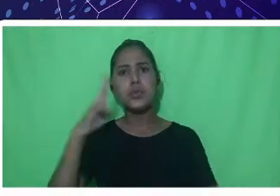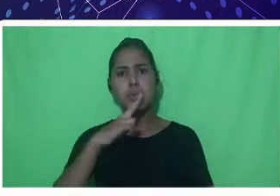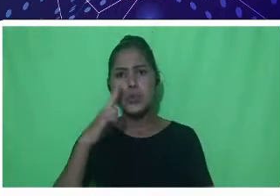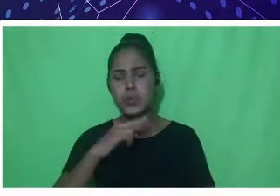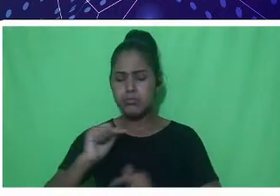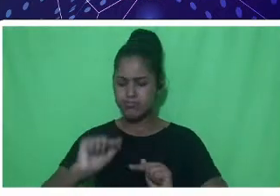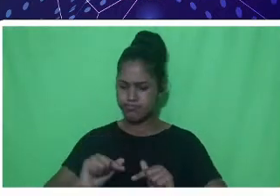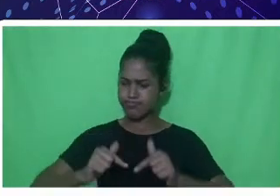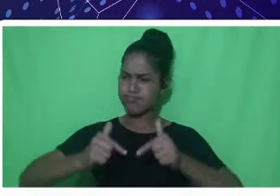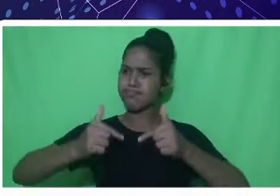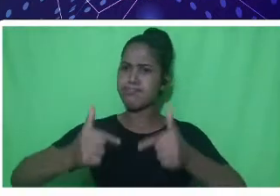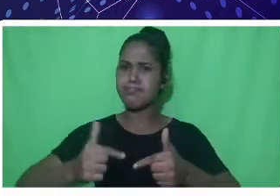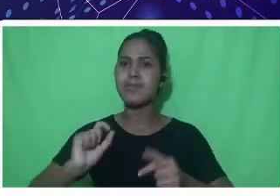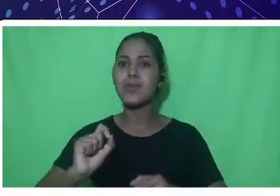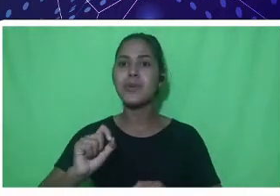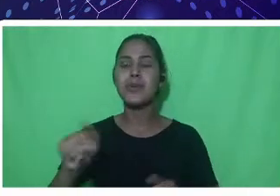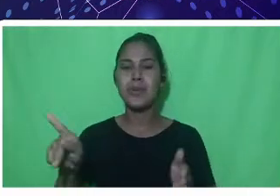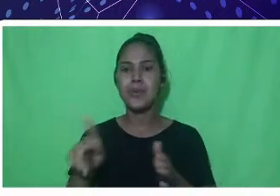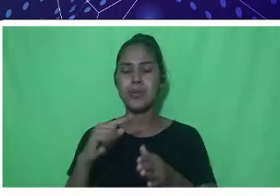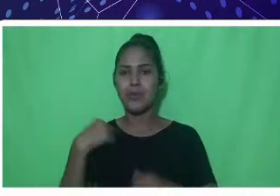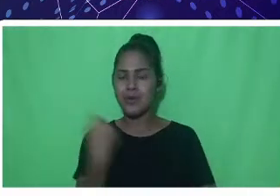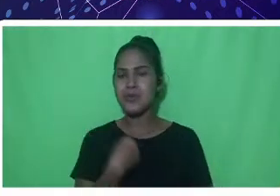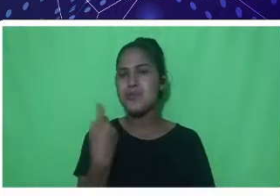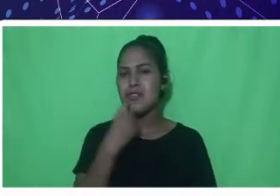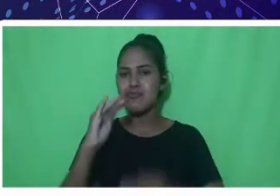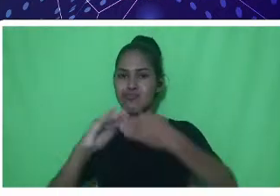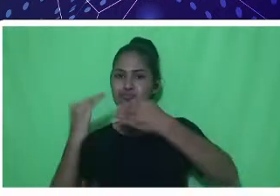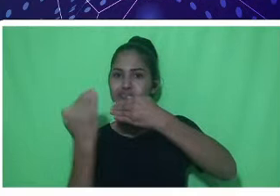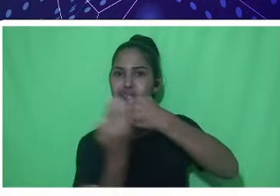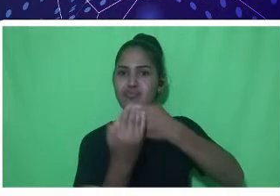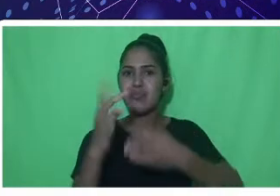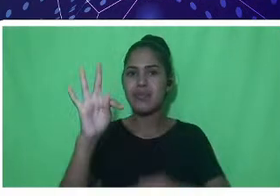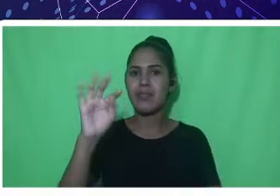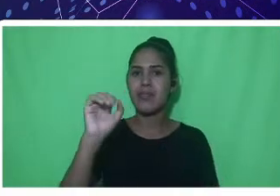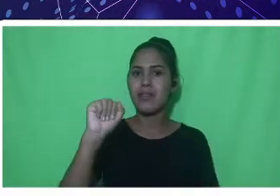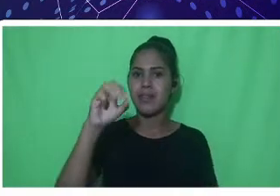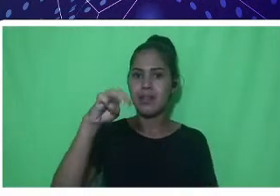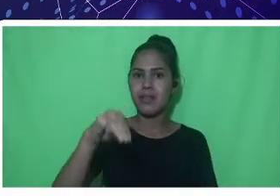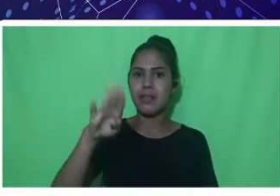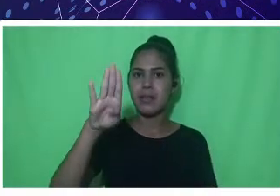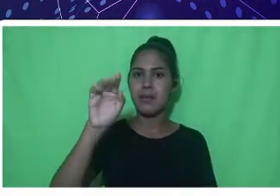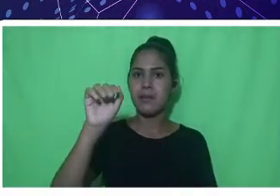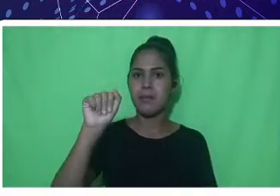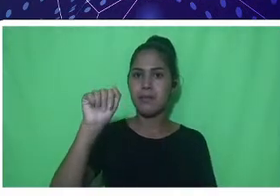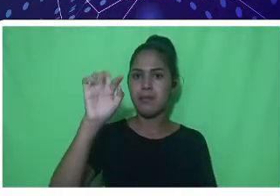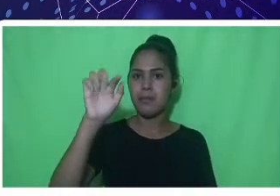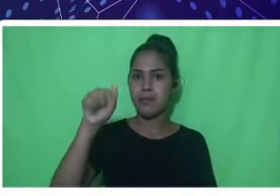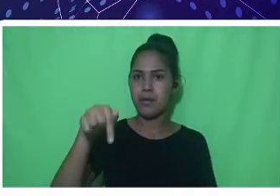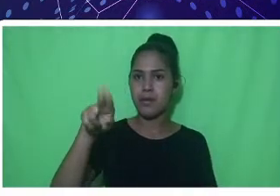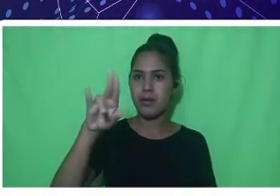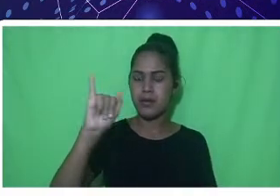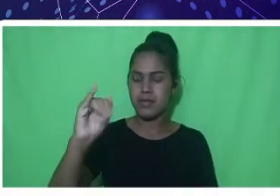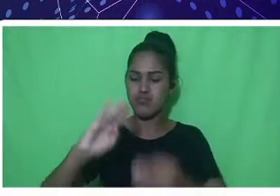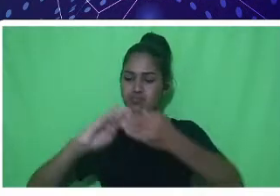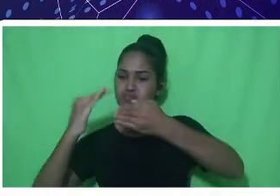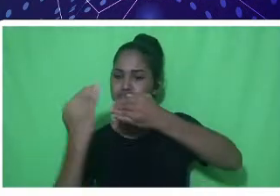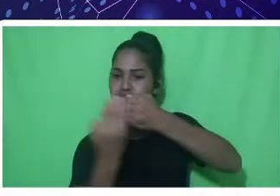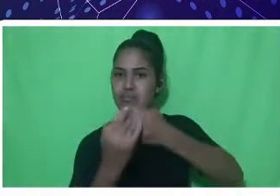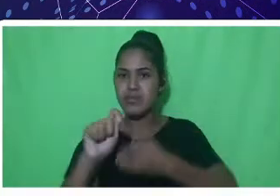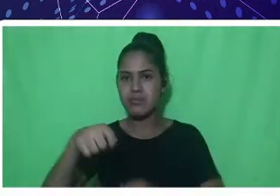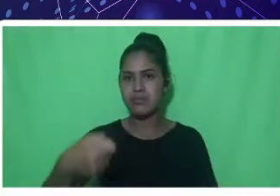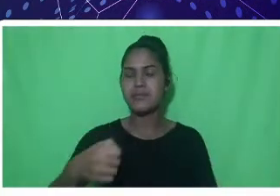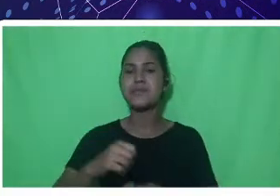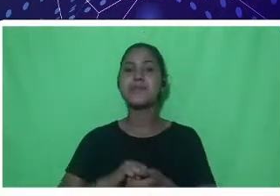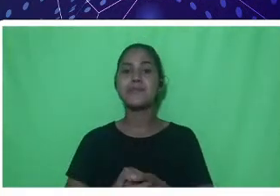famoso tambaqui, porém não é só ele, mas é o nosso destaque e eu quero contribuir com